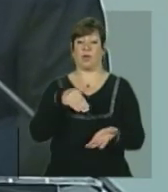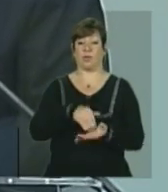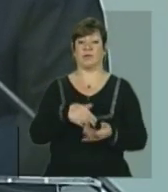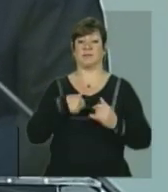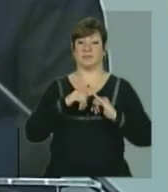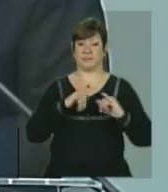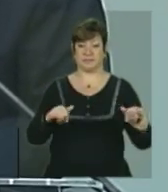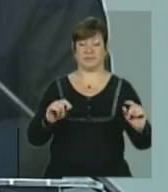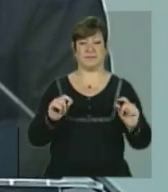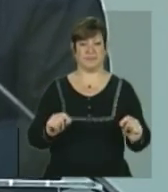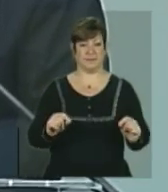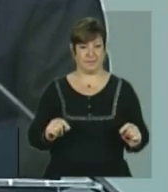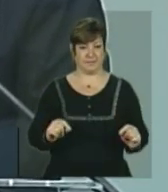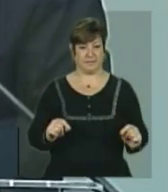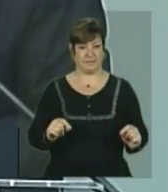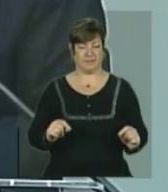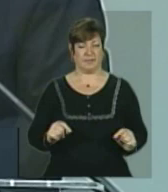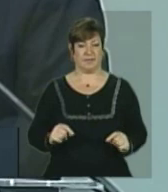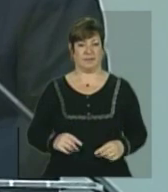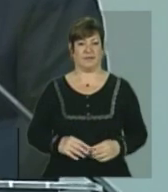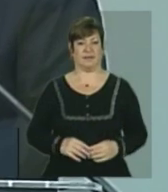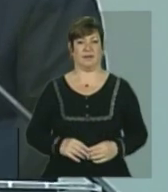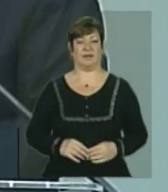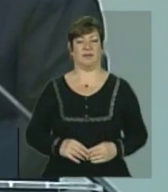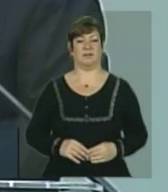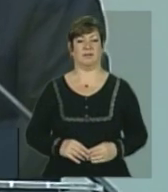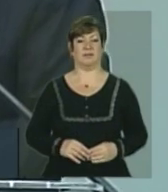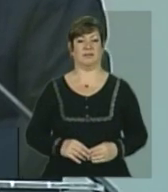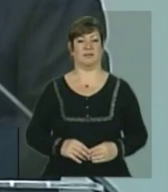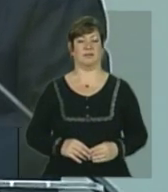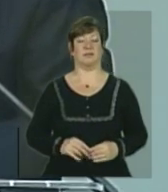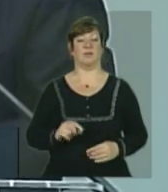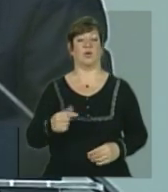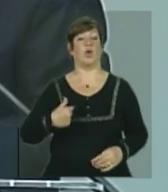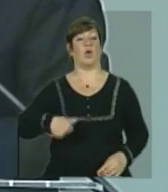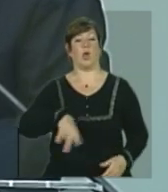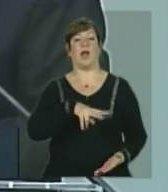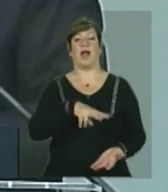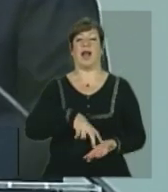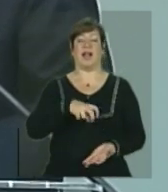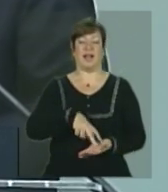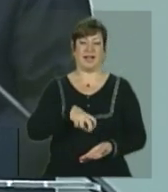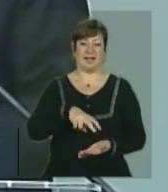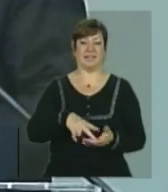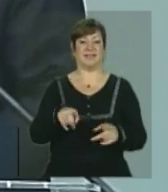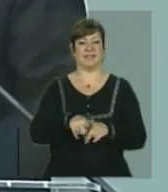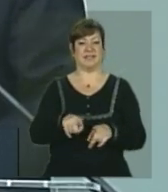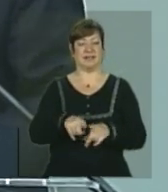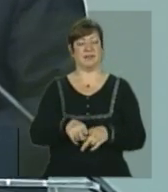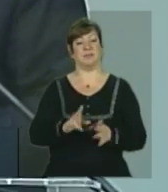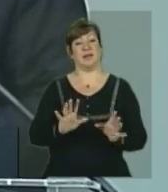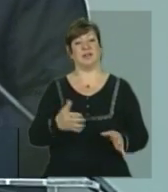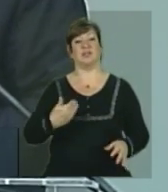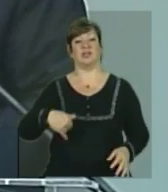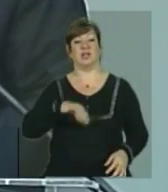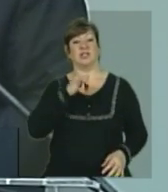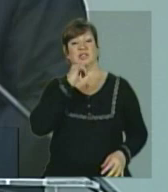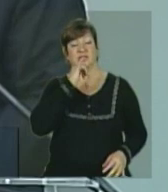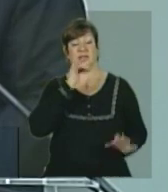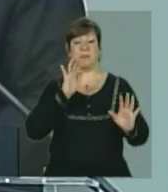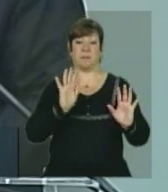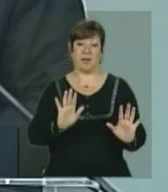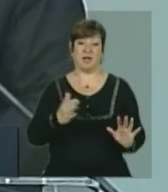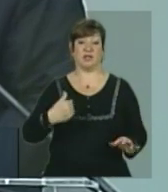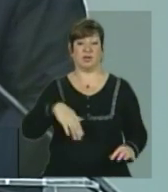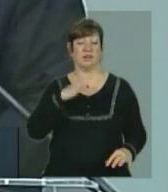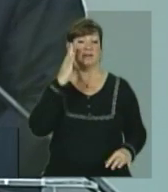importante, dizer da nossa alegria e, ao mesmo tempo, da nossa tristeza, mas a